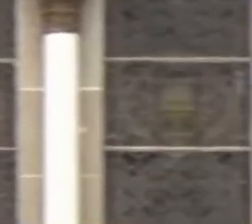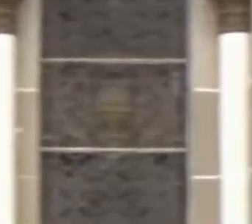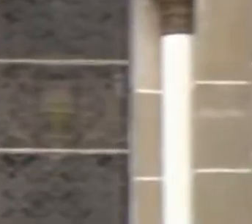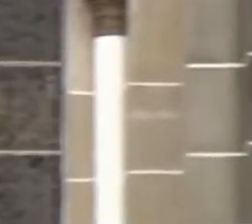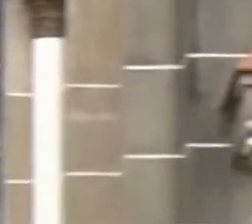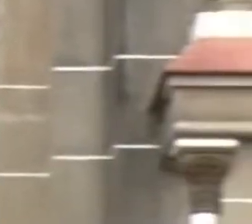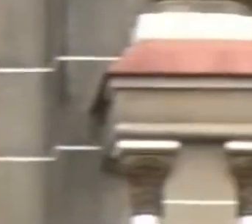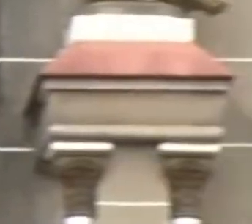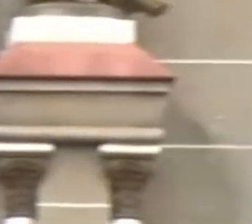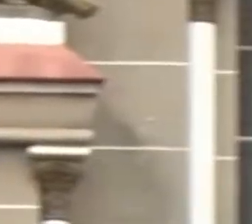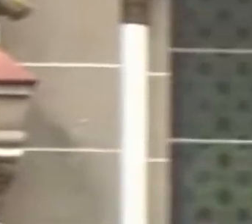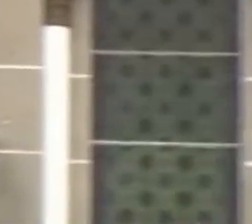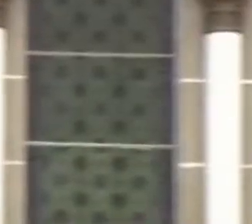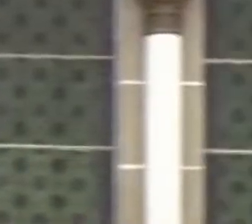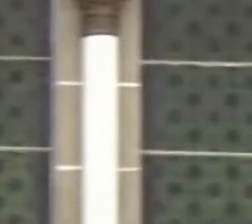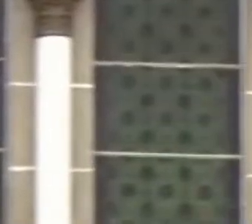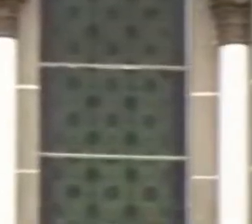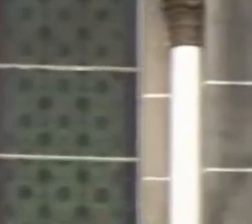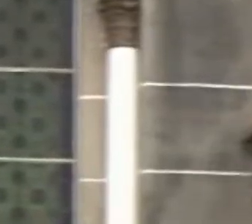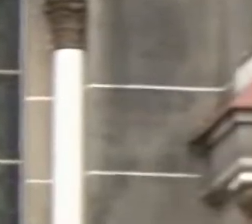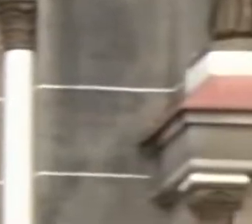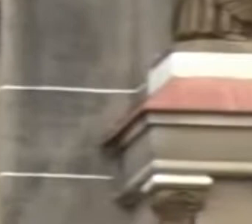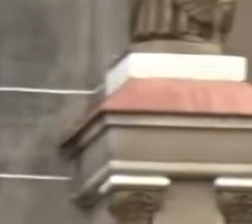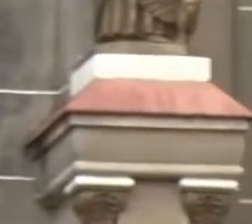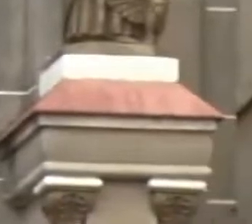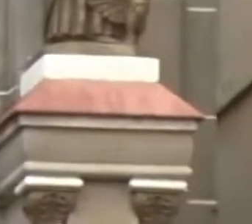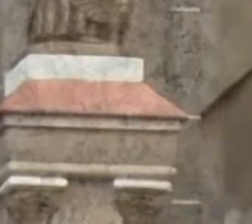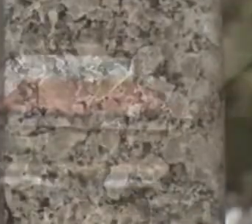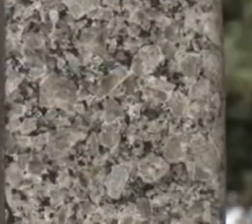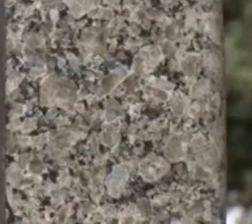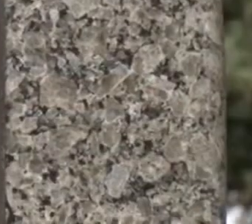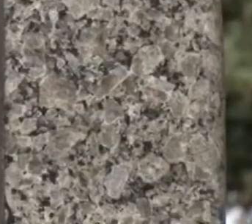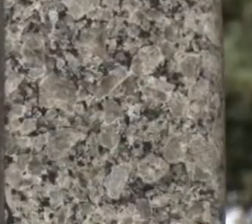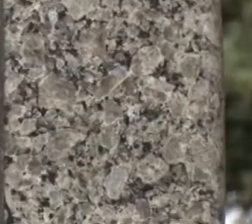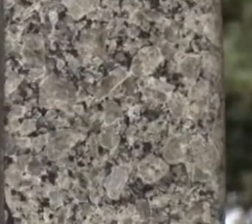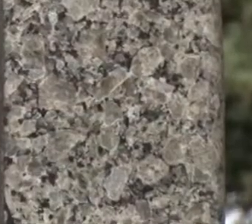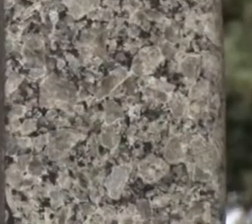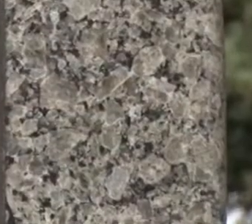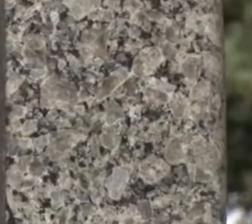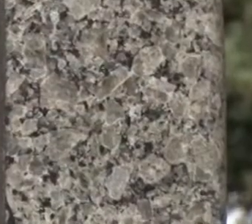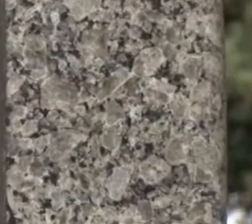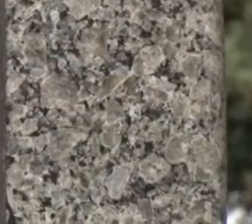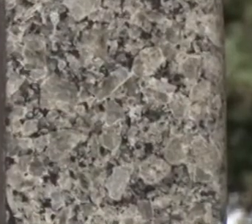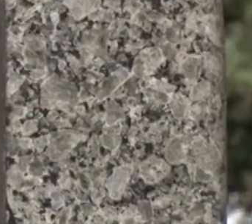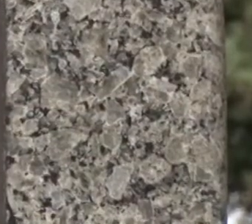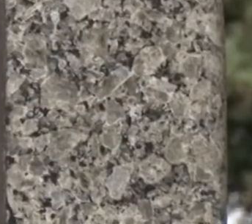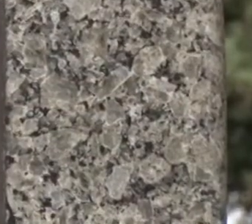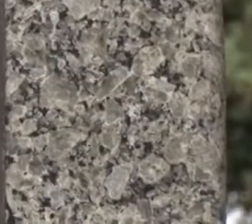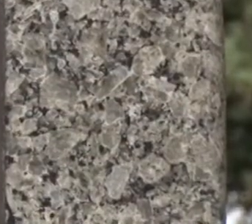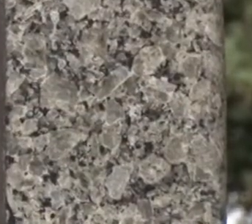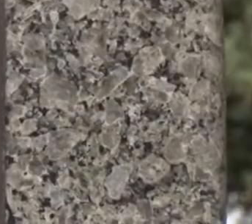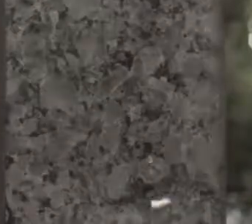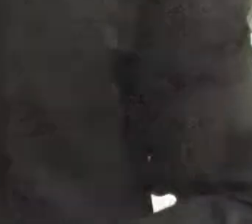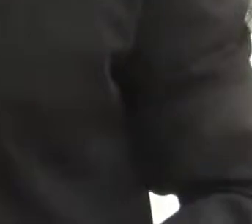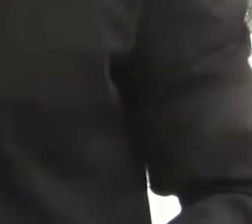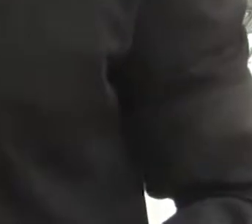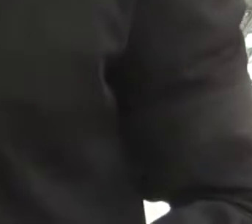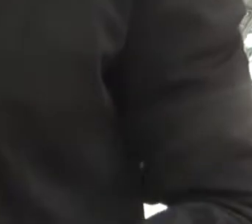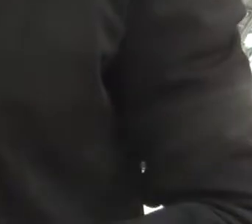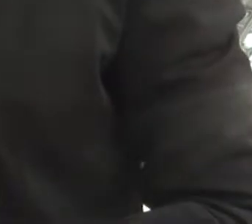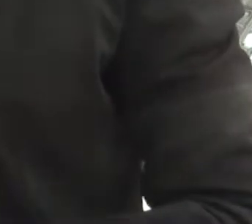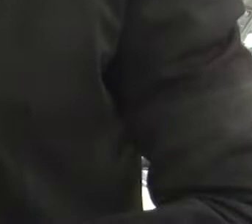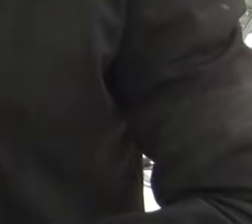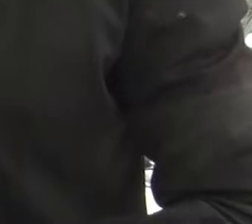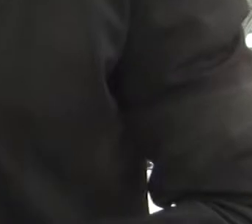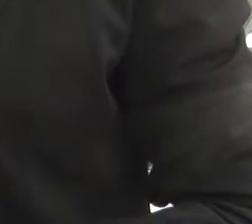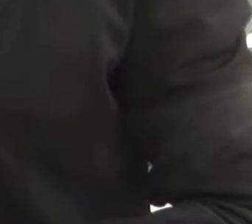1950 que a diocese foi instalada na cidade, tendo como primeiro bispo Dom Cláudio Collin. Já a